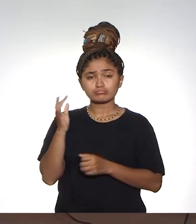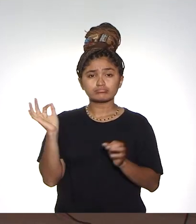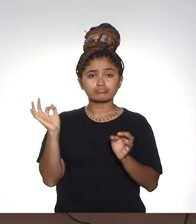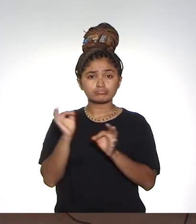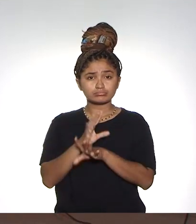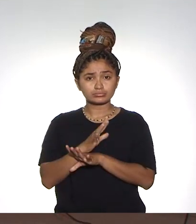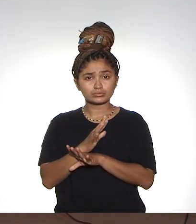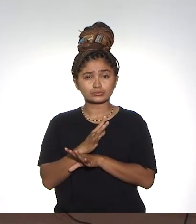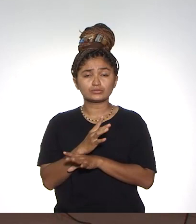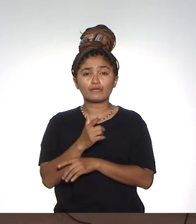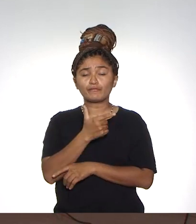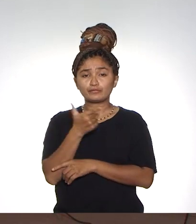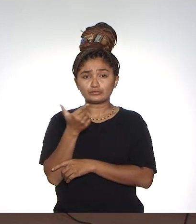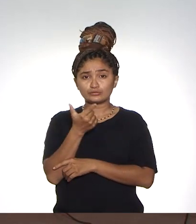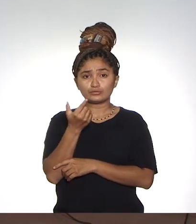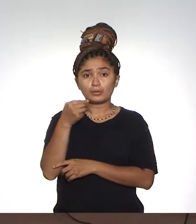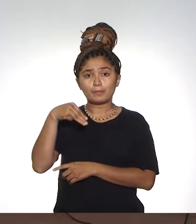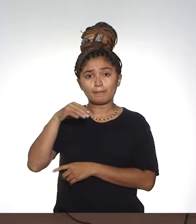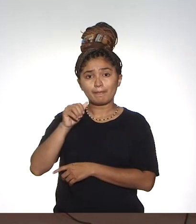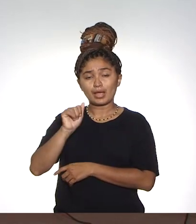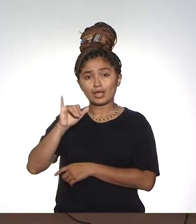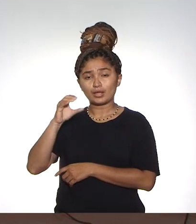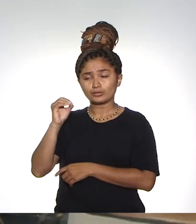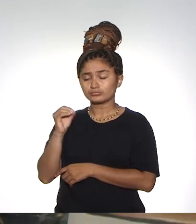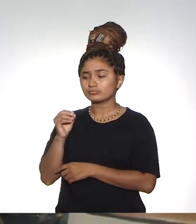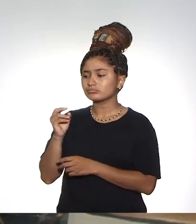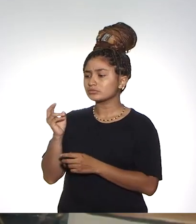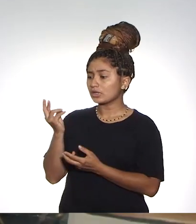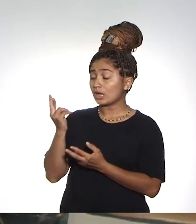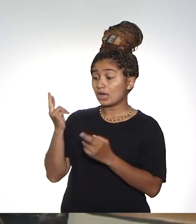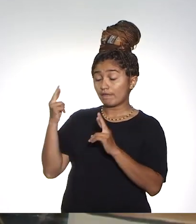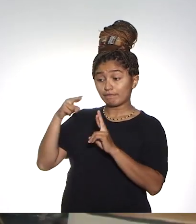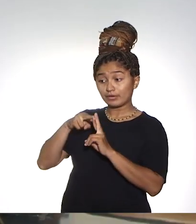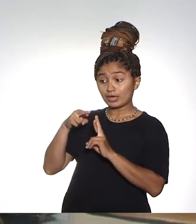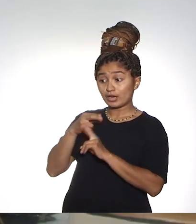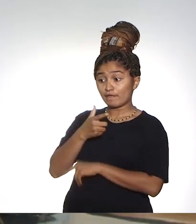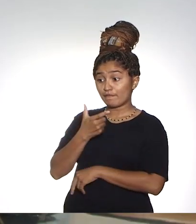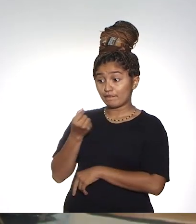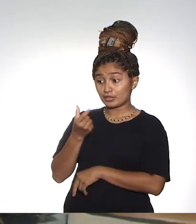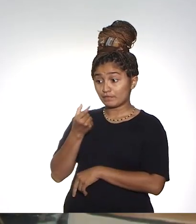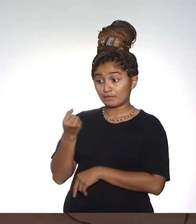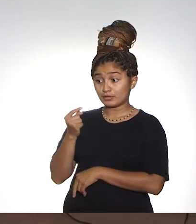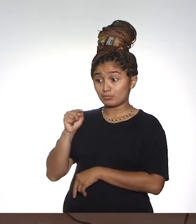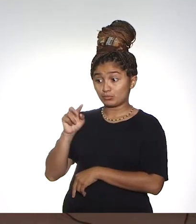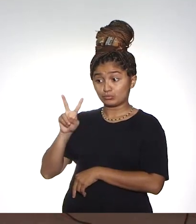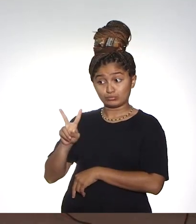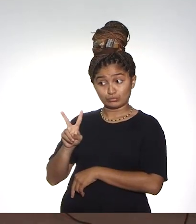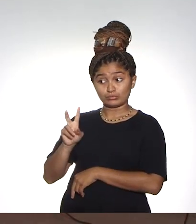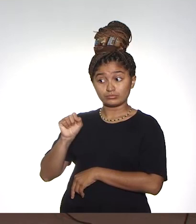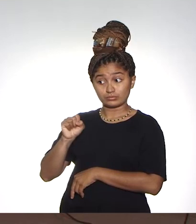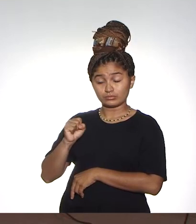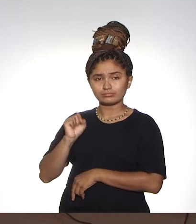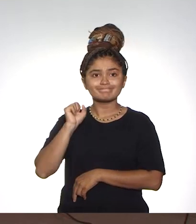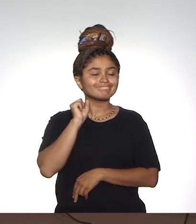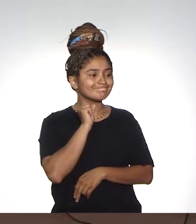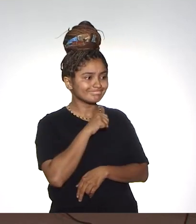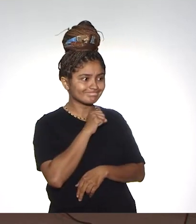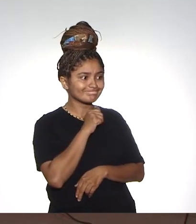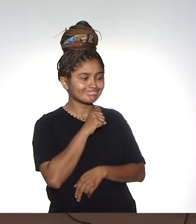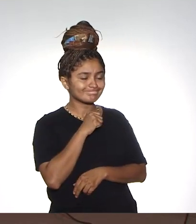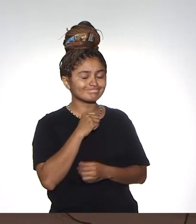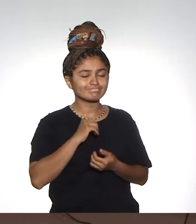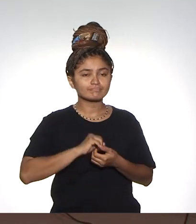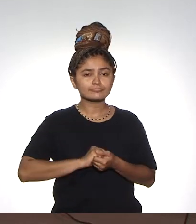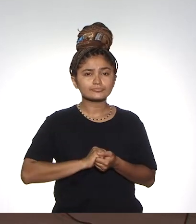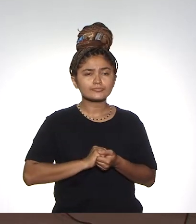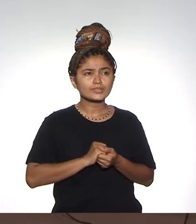maio, ainda de forma remota. E referente ao semestre 2020.2. E referente ao semestre 2020.2.